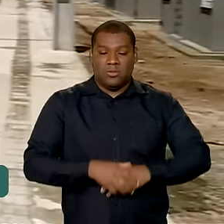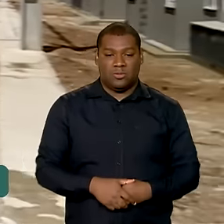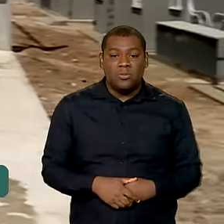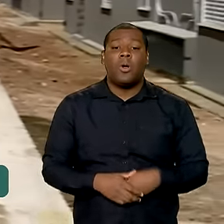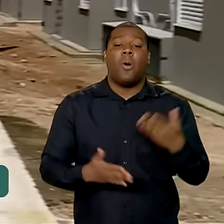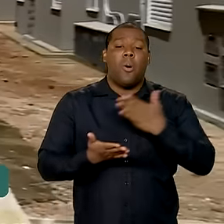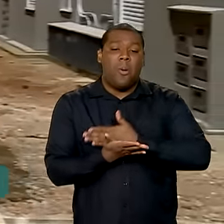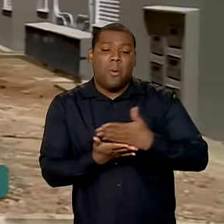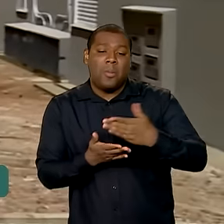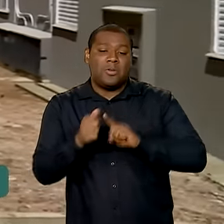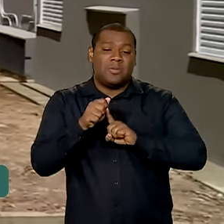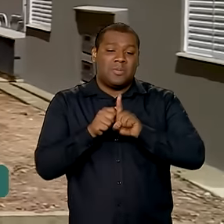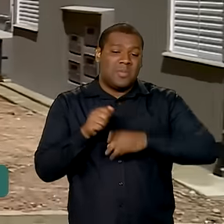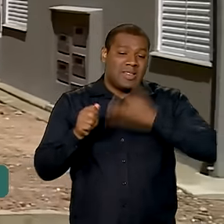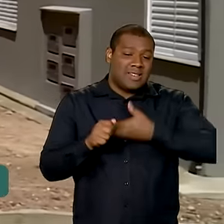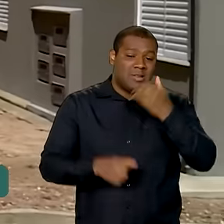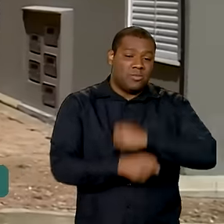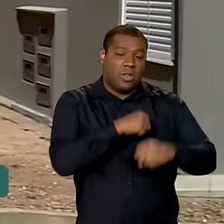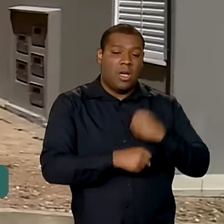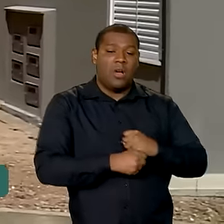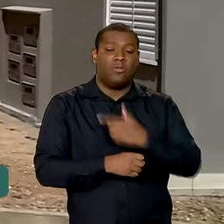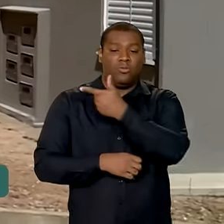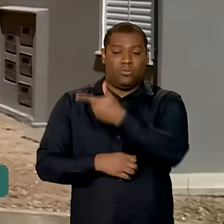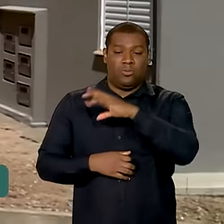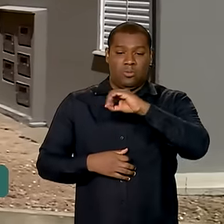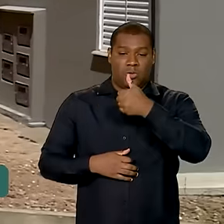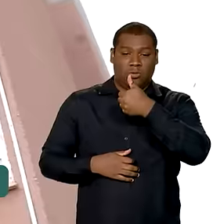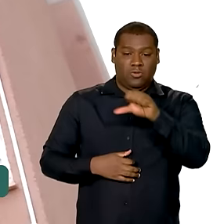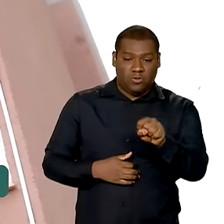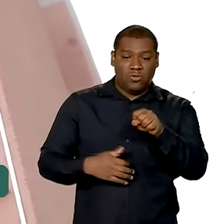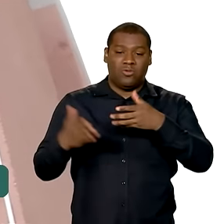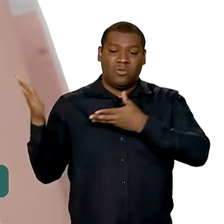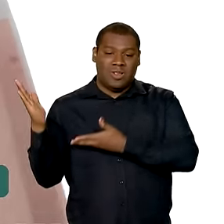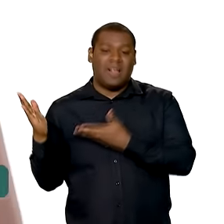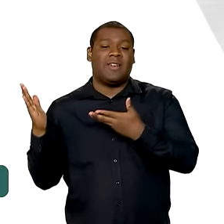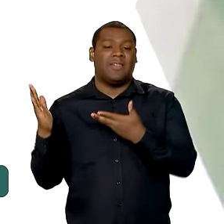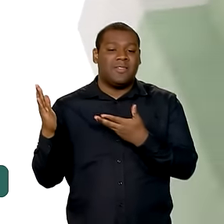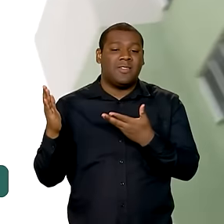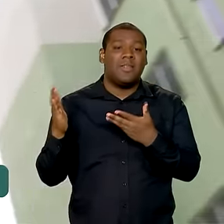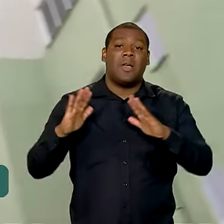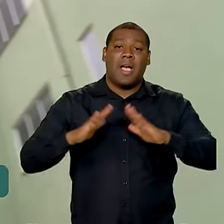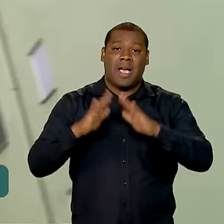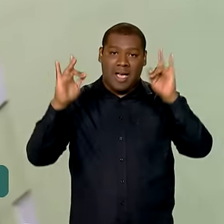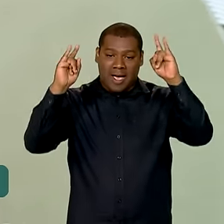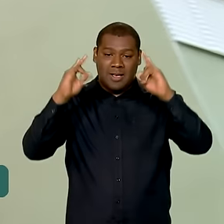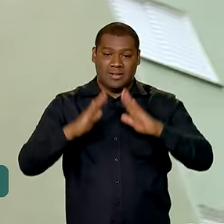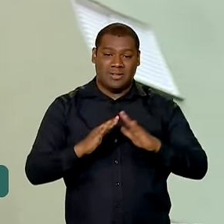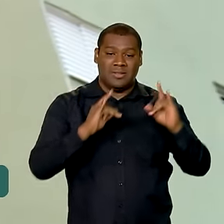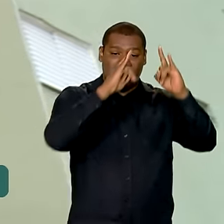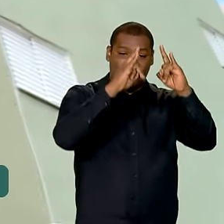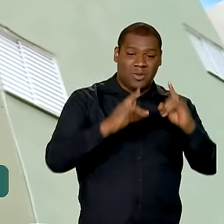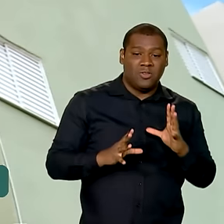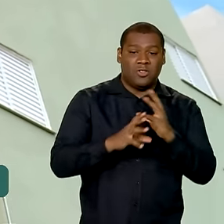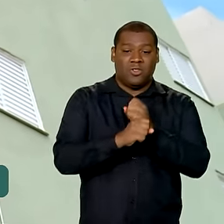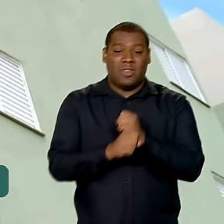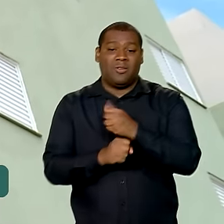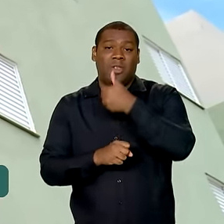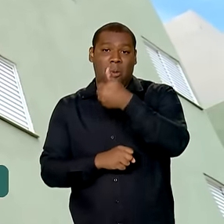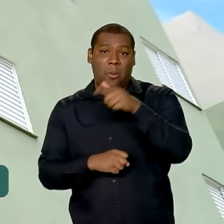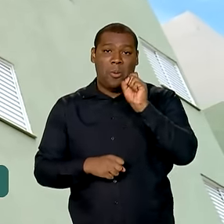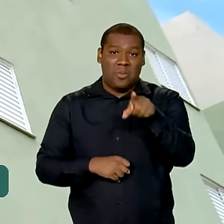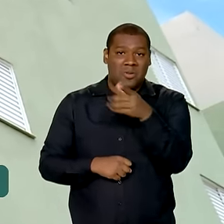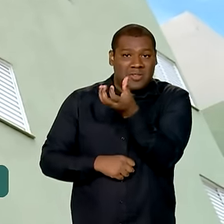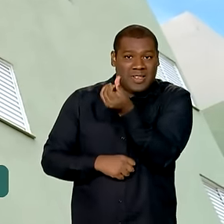dezembro de 2018, o residencial Parque da Lagoa tem 1.700 unidades habitacionais com 46